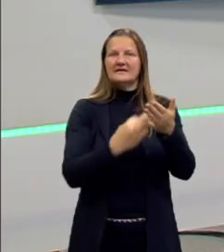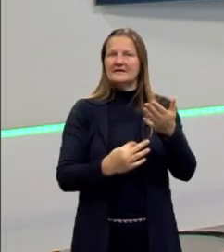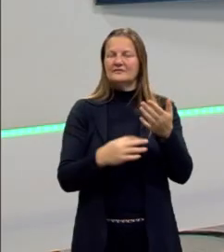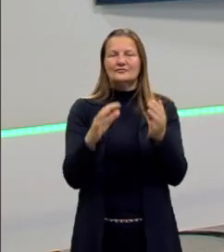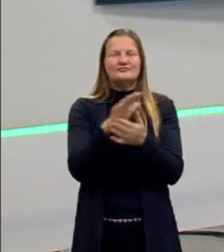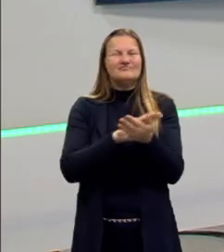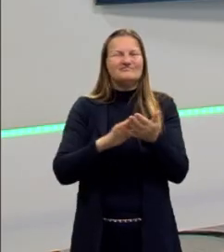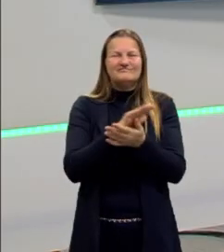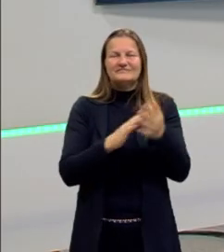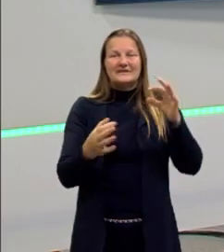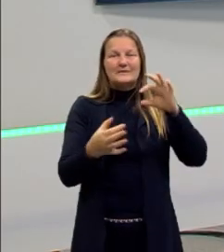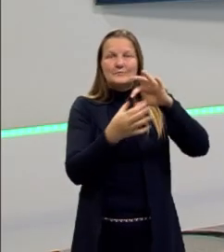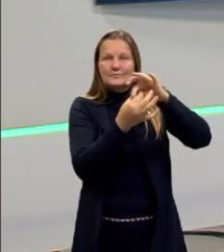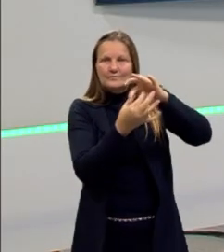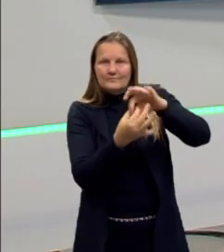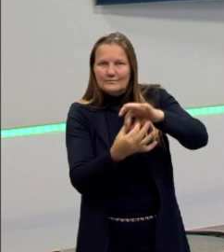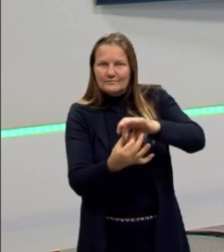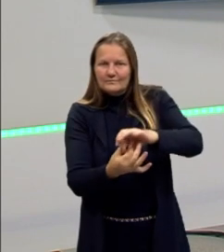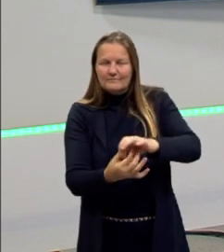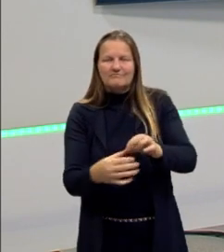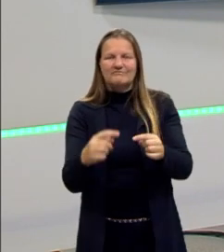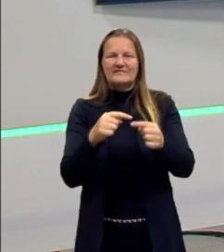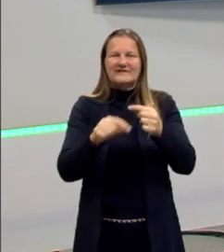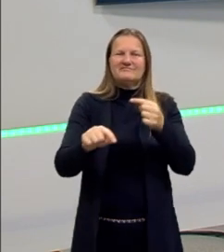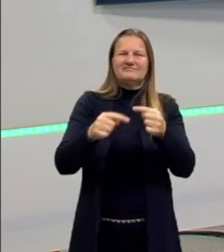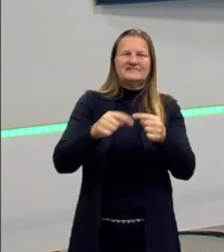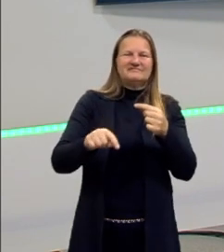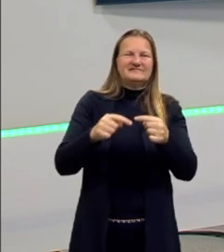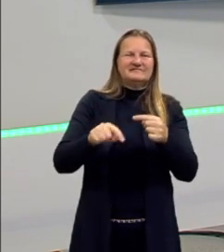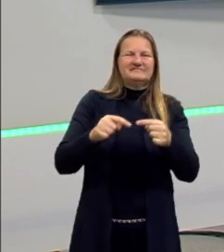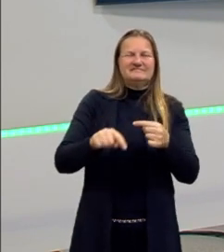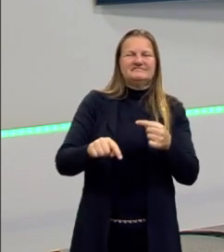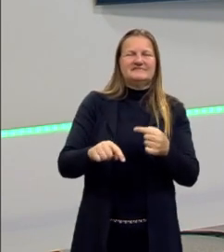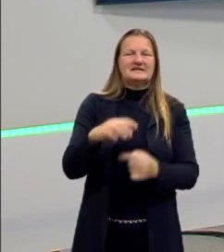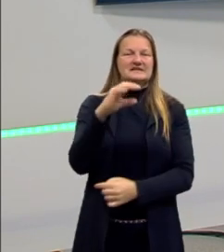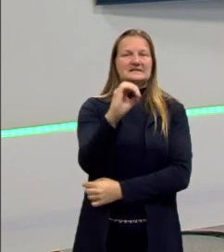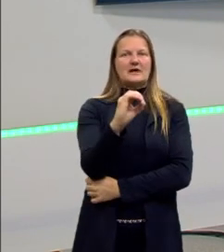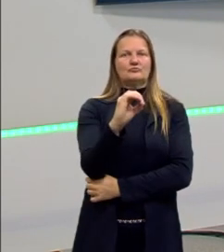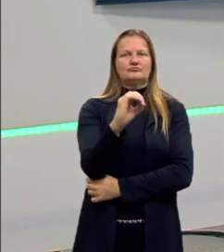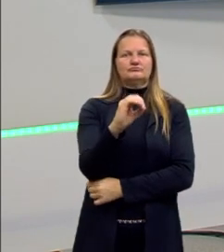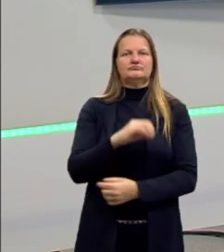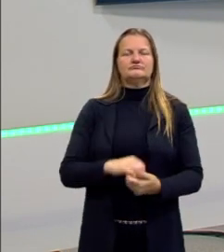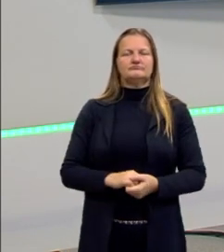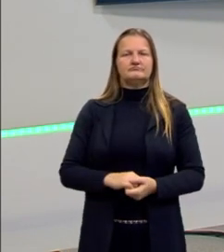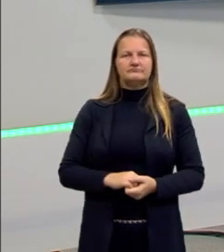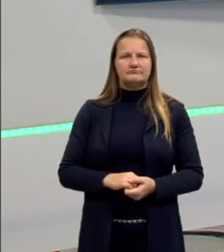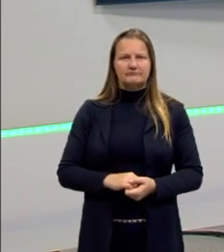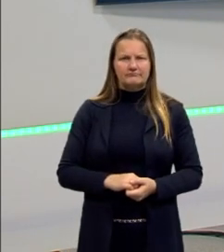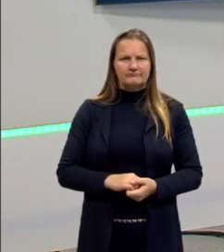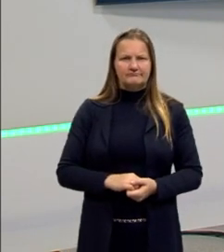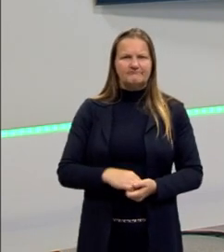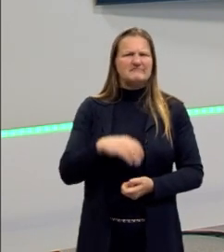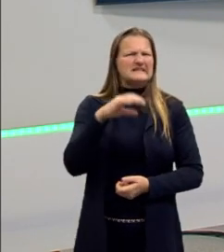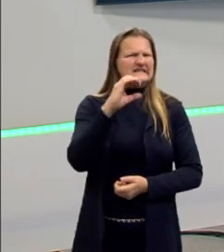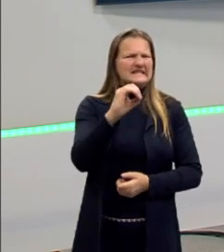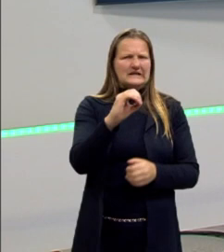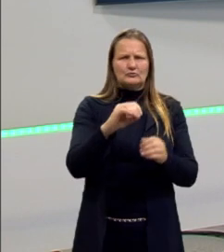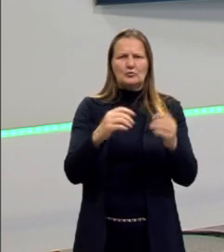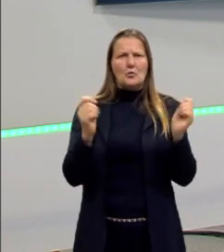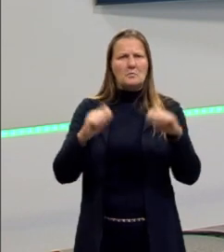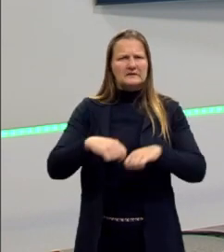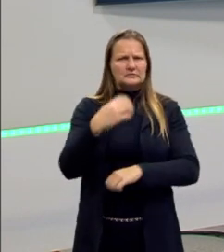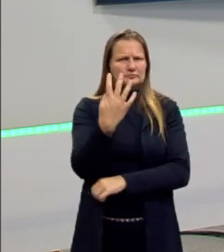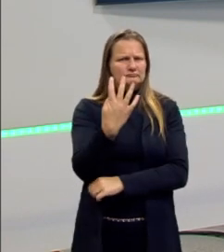que estão ligadas umas às outras, eu fui lá e escrevi um monte de coisa aleatória, tudo solto. Eu tenho 0 nessa competência.